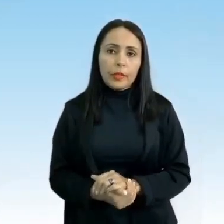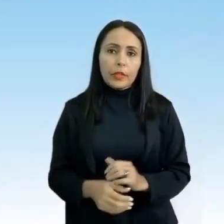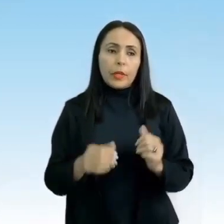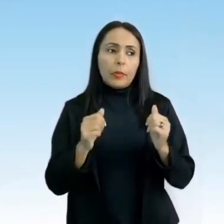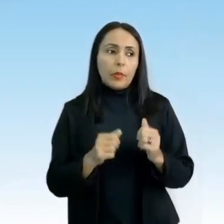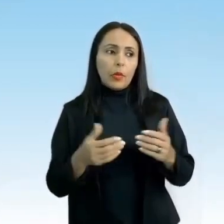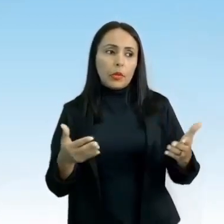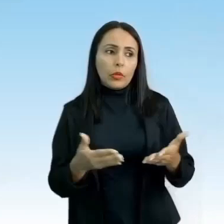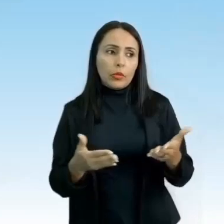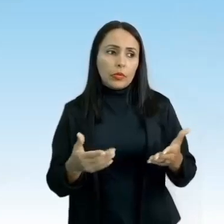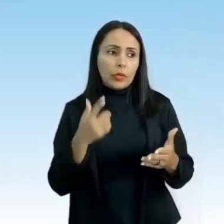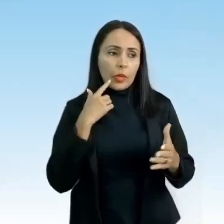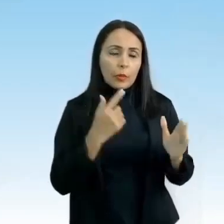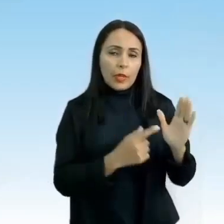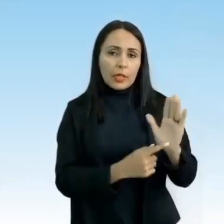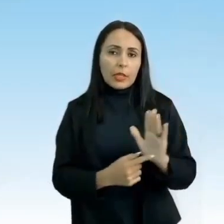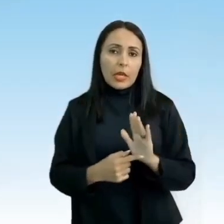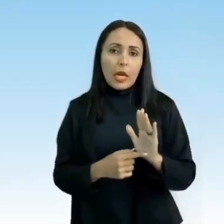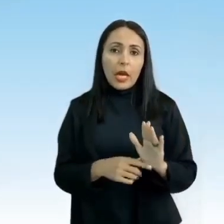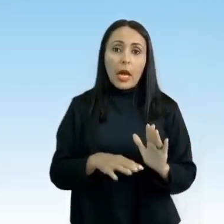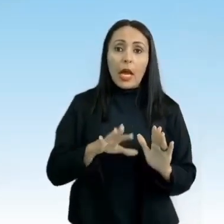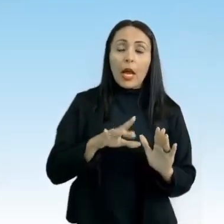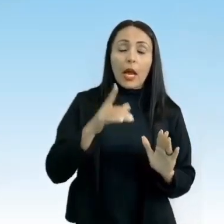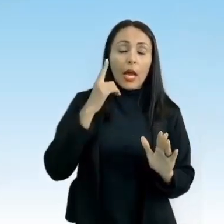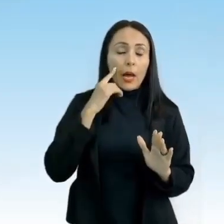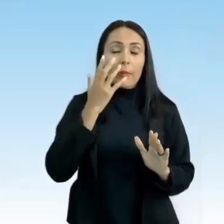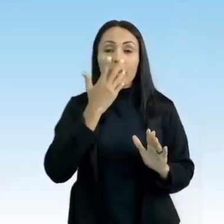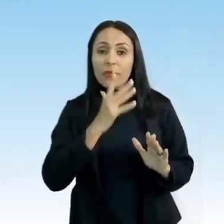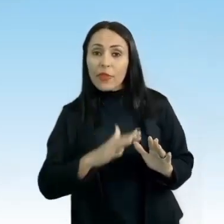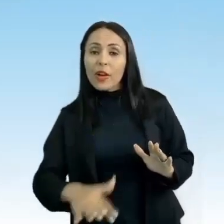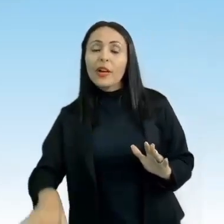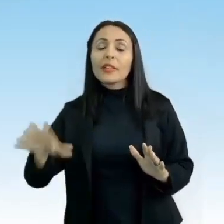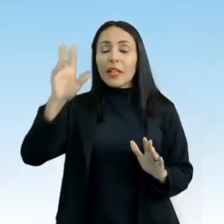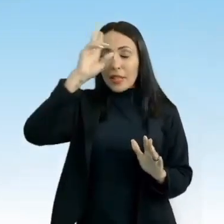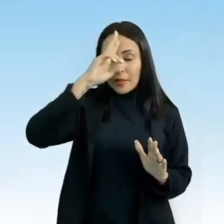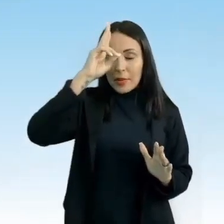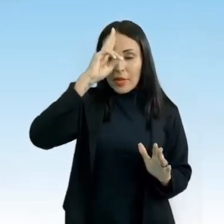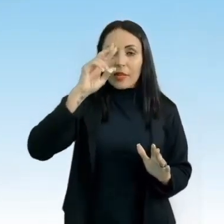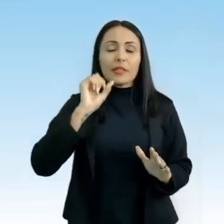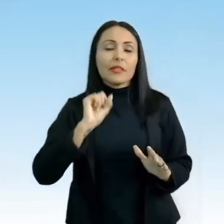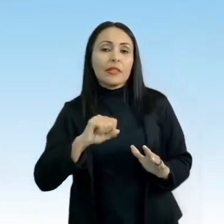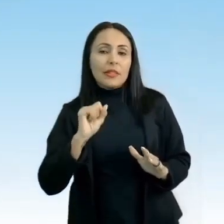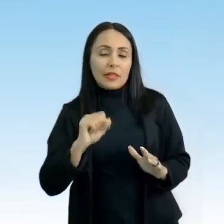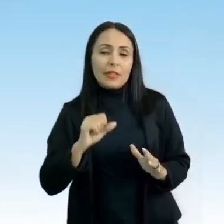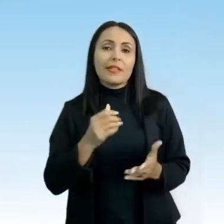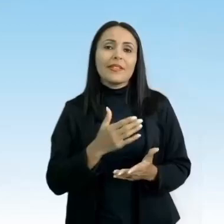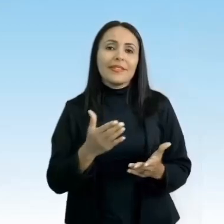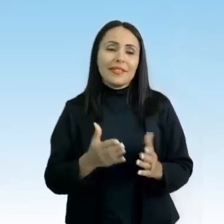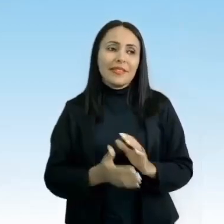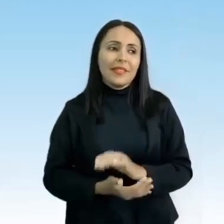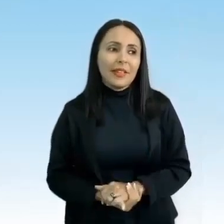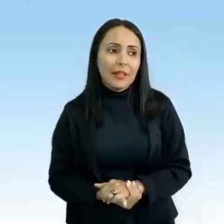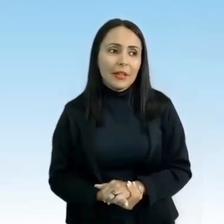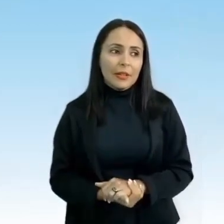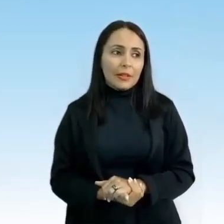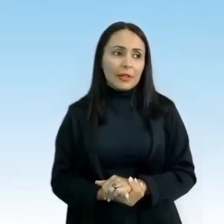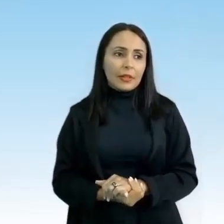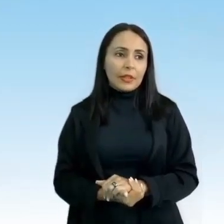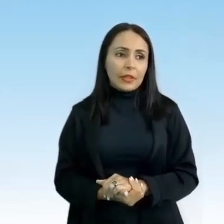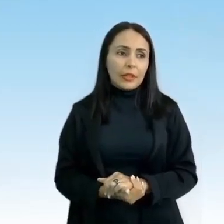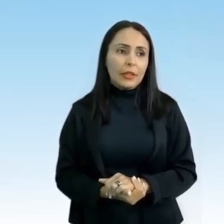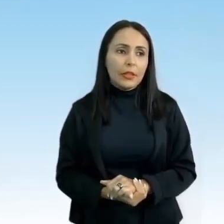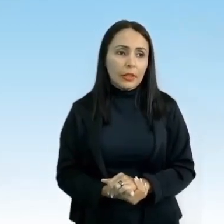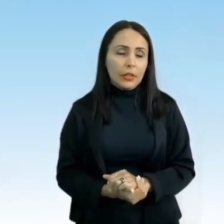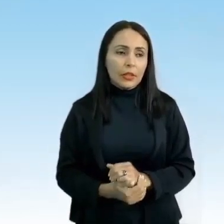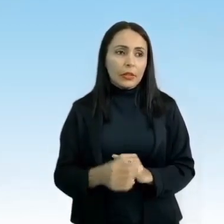hoje, quando eu apresentar pra vocês, eita, na infância eu praticava um esporte e nem sabia que eu era um esporte, não é? Então, vamos lá.